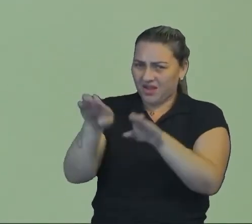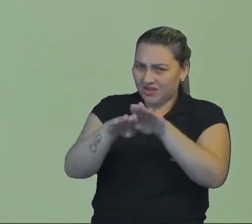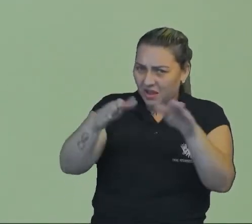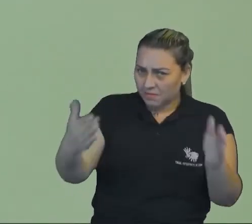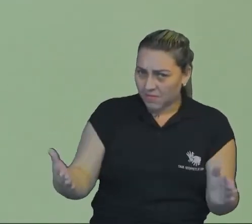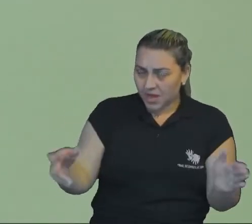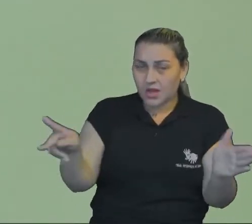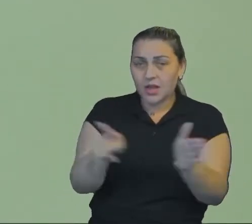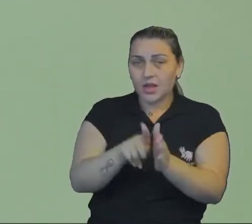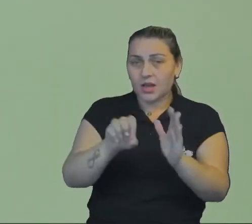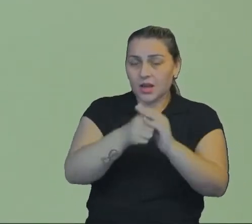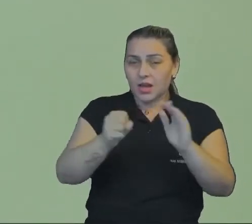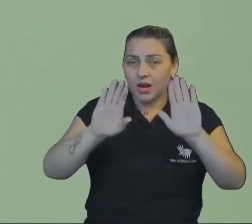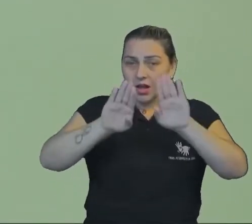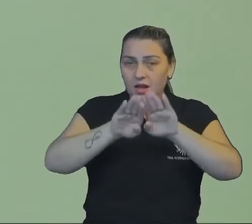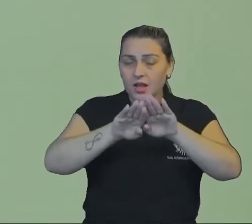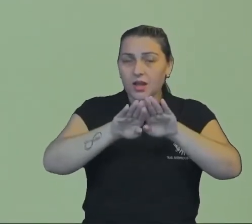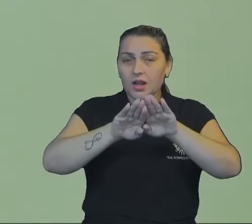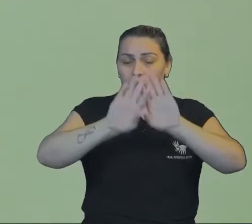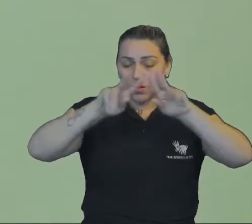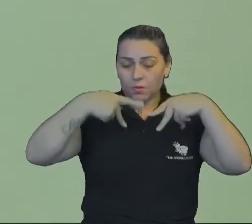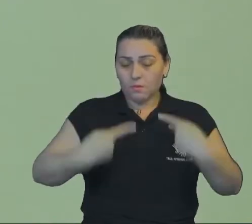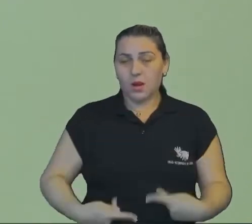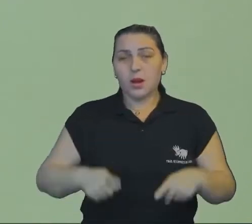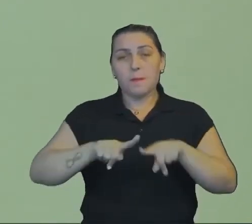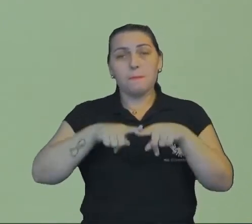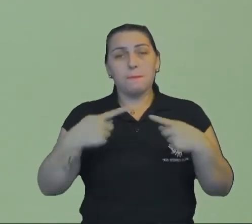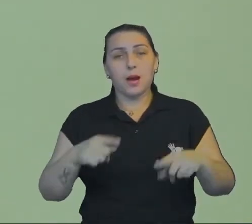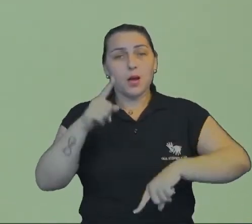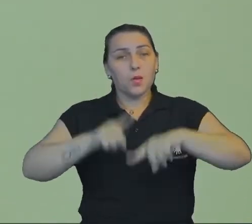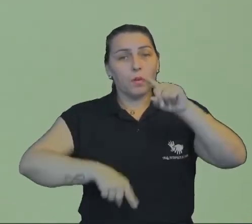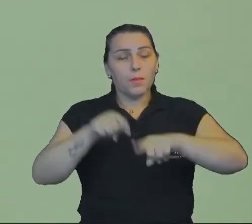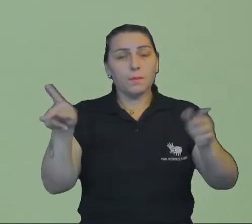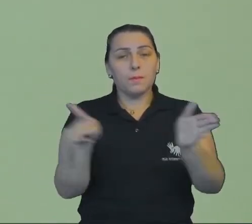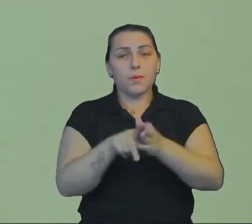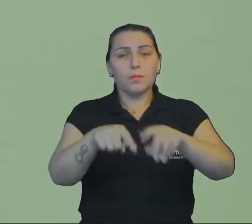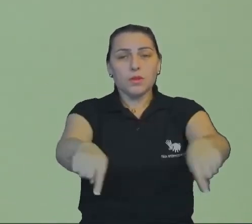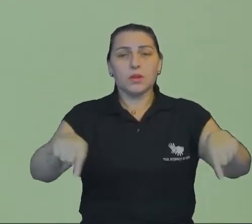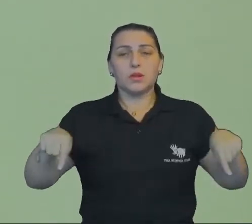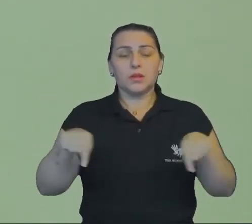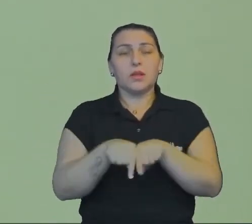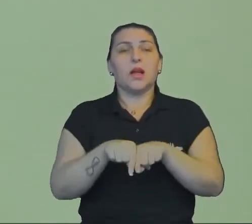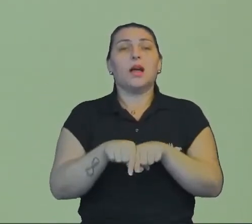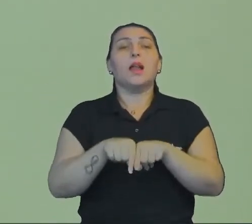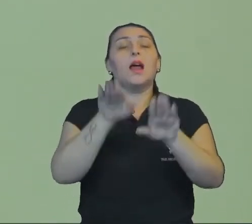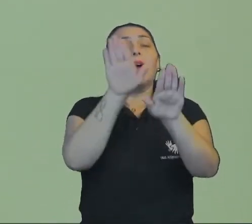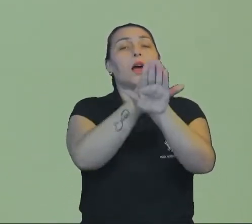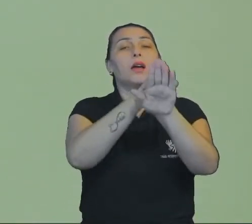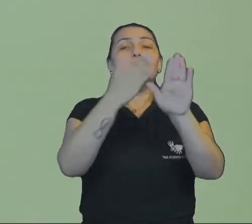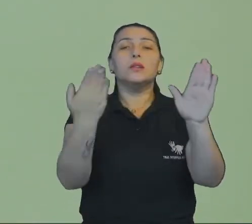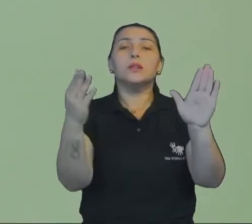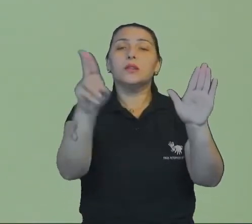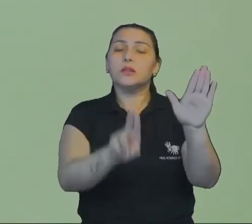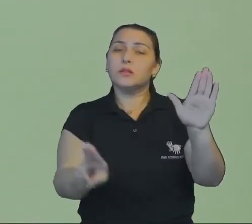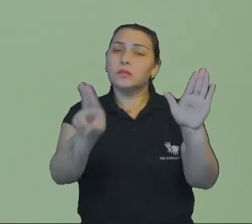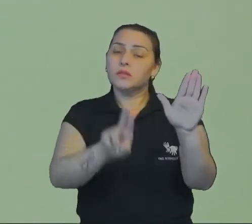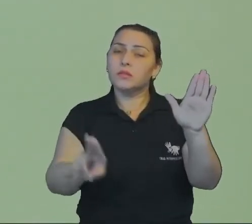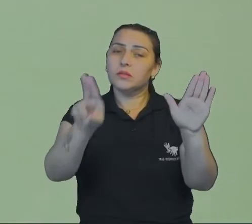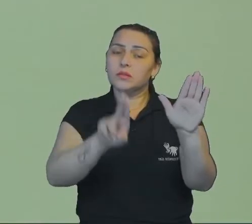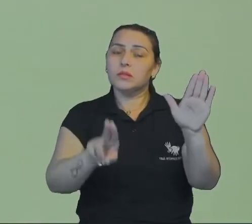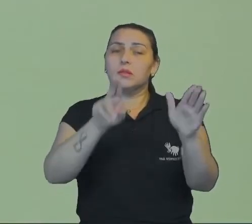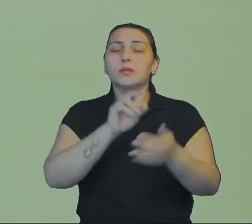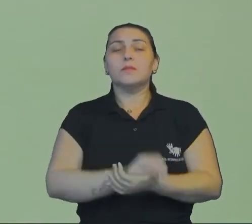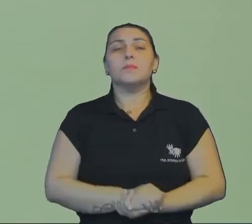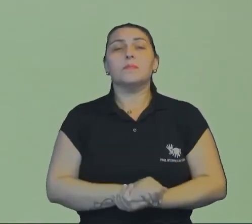humana, só que o objeto é inanimado, é de madeira, um objeto da sala. A antítese, que a gente pode usar como exemplo, é em